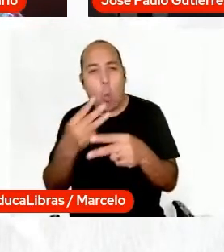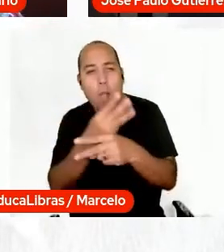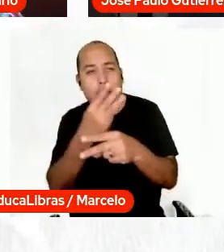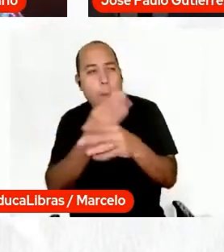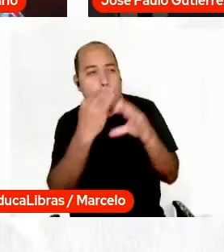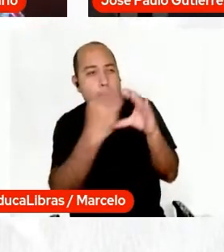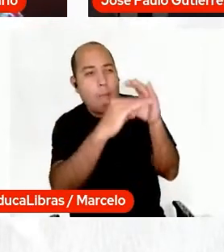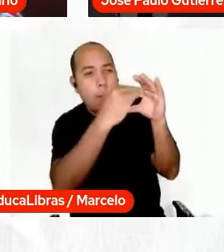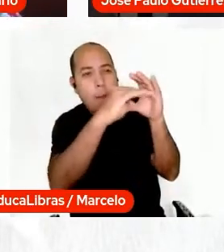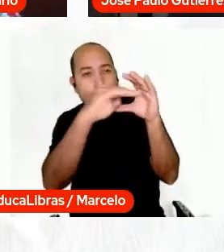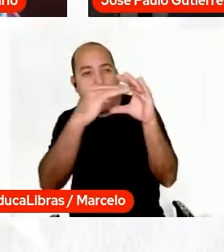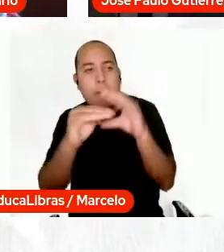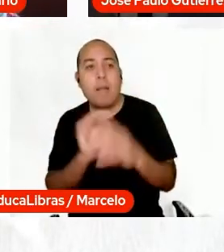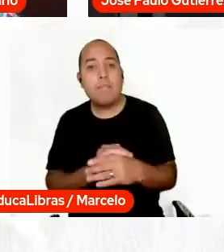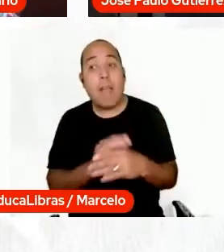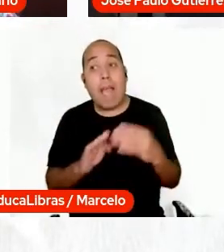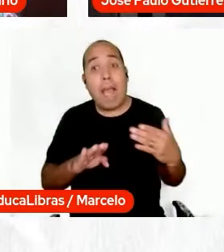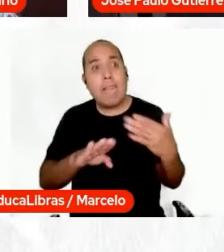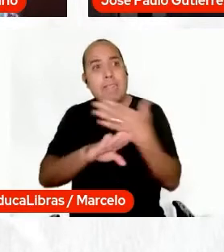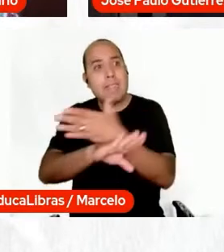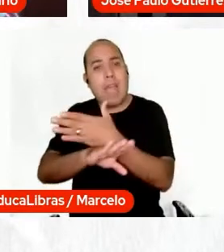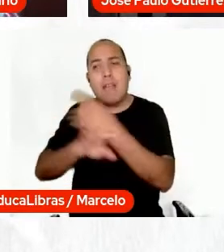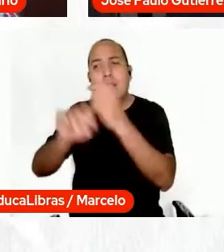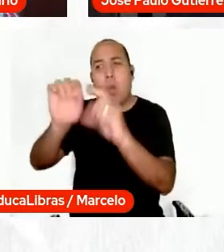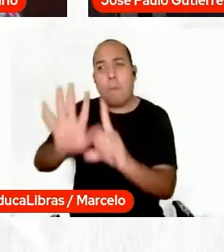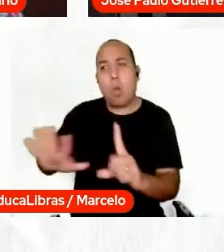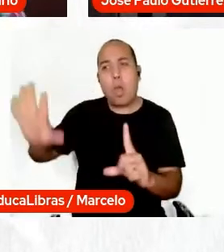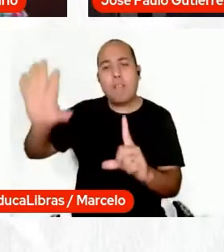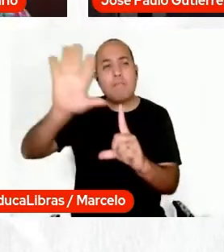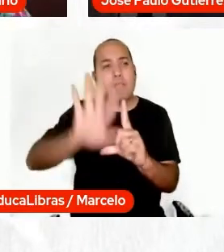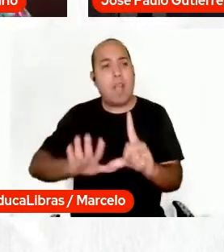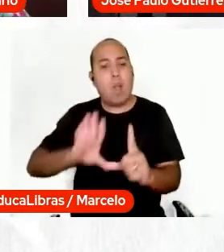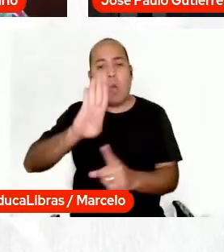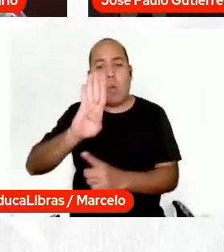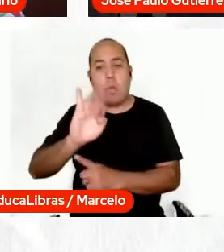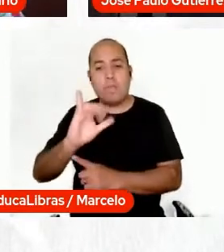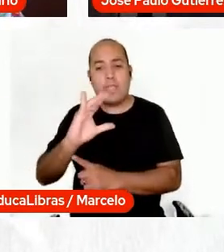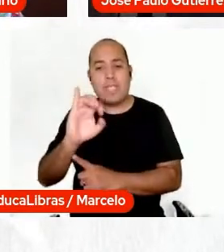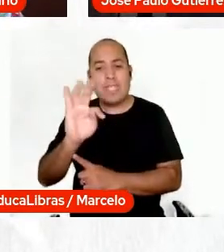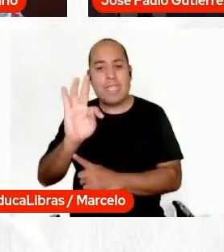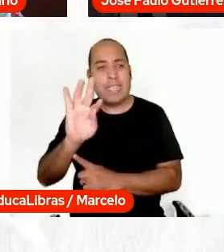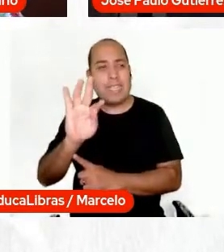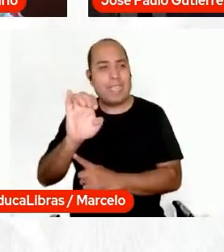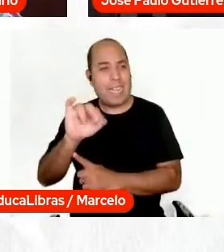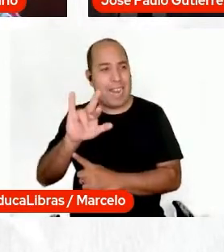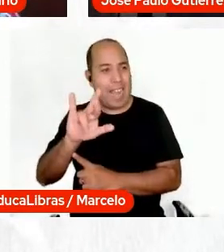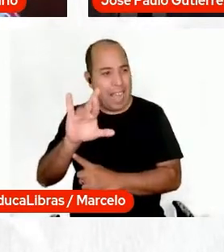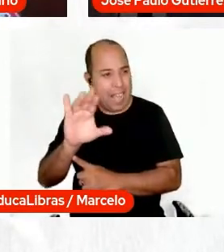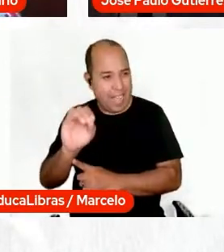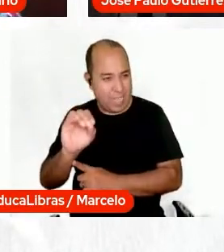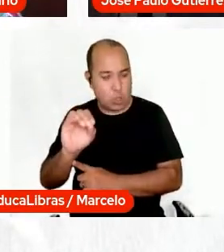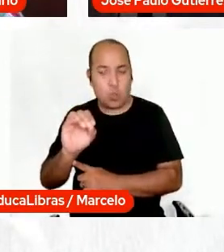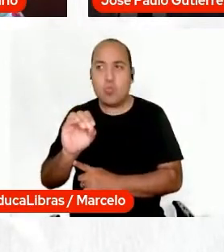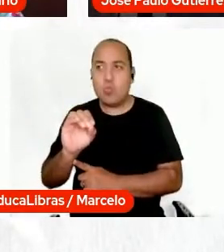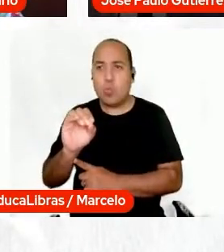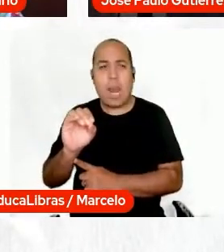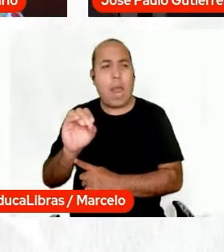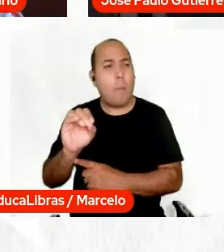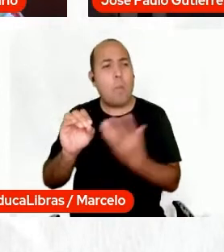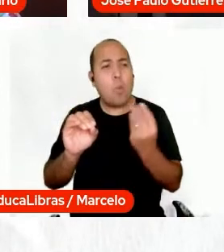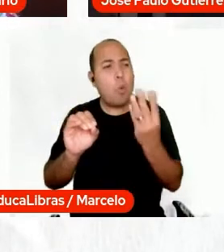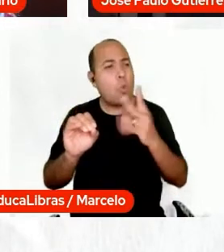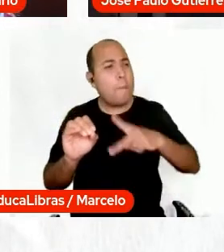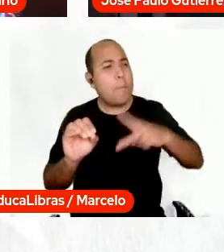Bicentenário, lá nós temos material, né, produzido por professores da educação básica de todo o país,